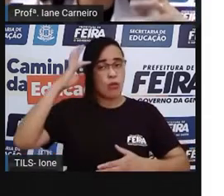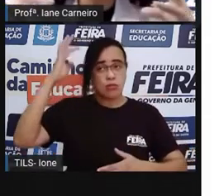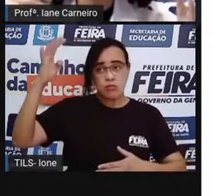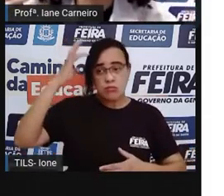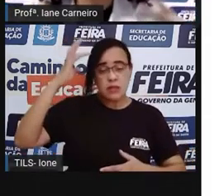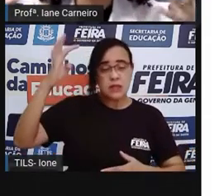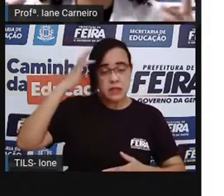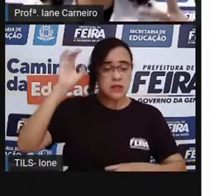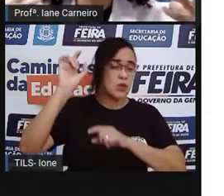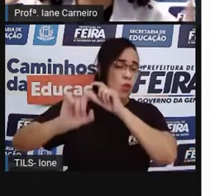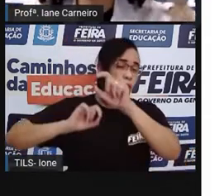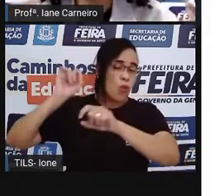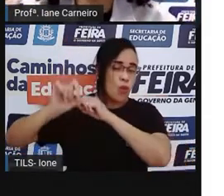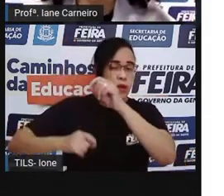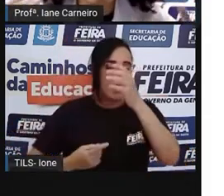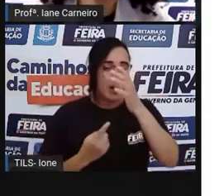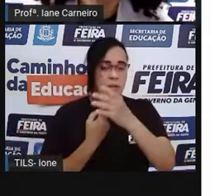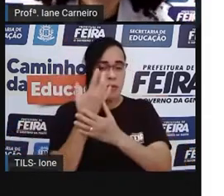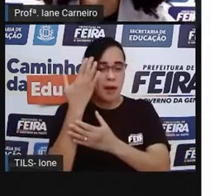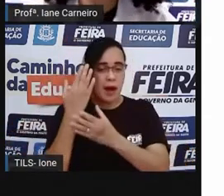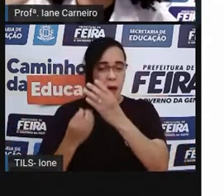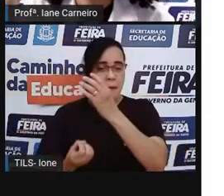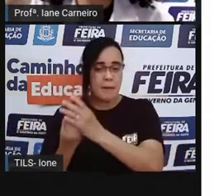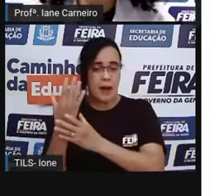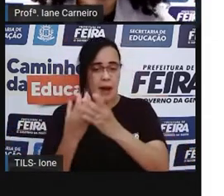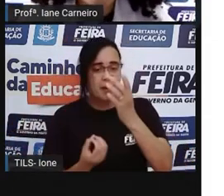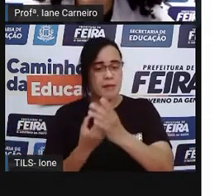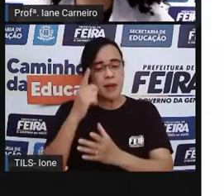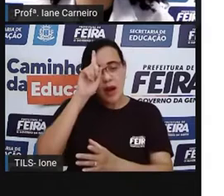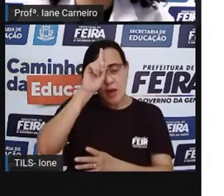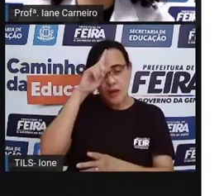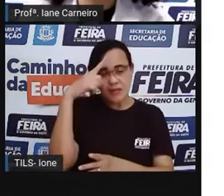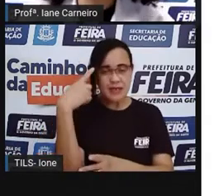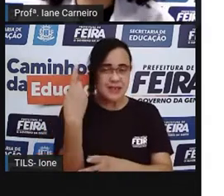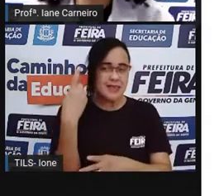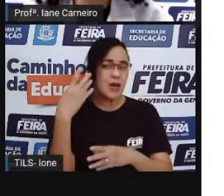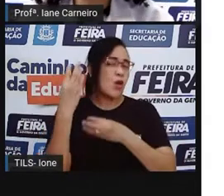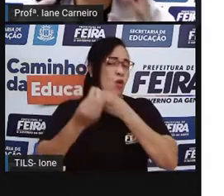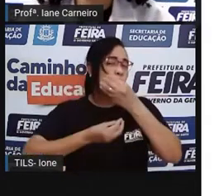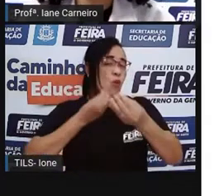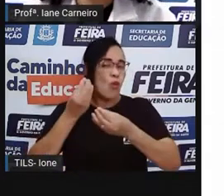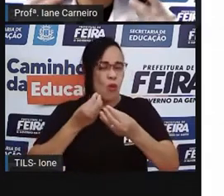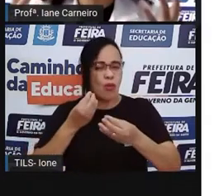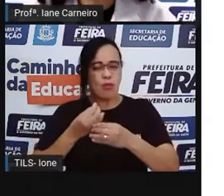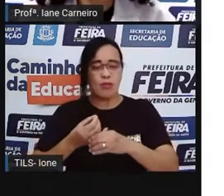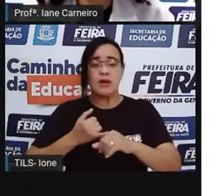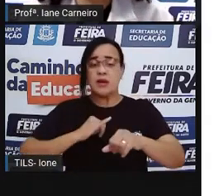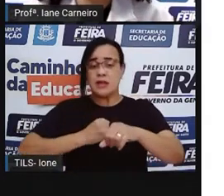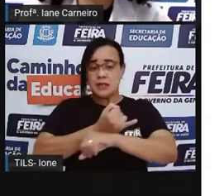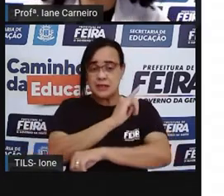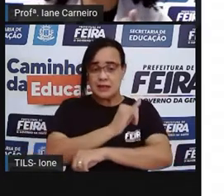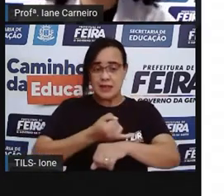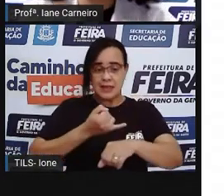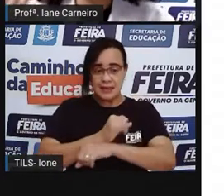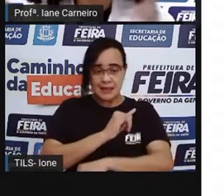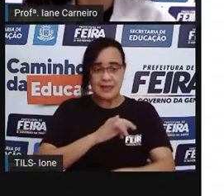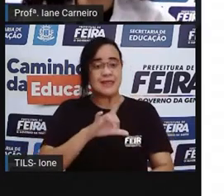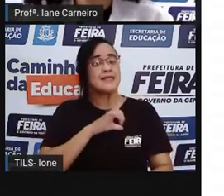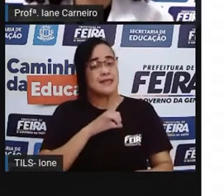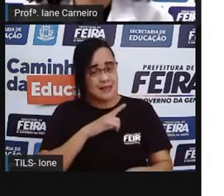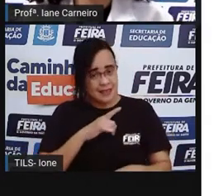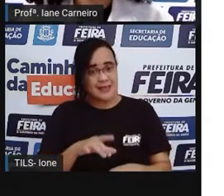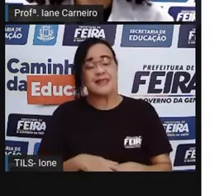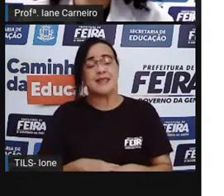pensando, criando uma estratégia pra pegar o seu colega, né? Então, você não está paradinho ali, você está em